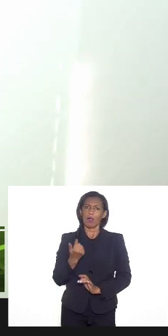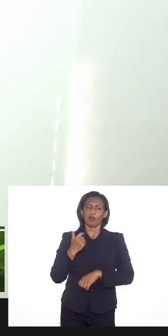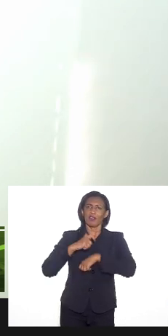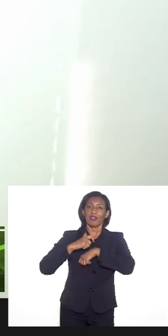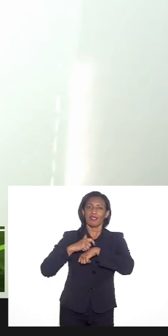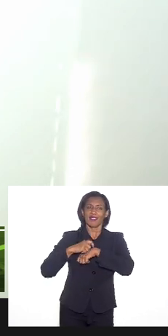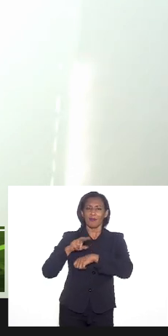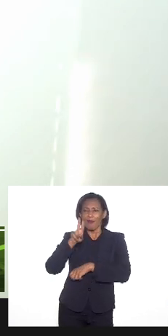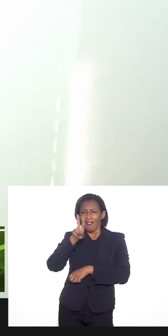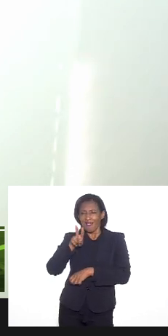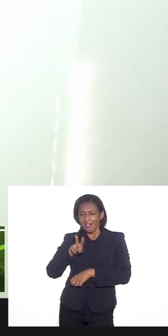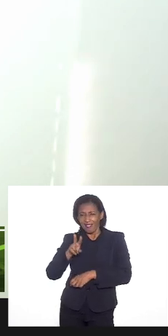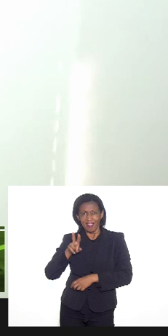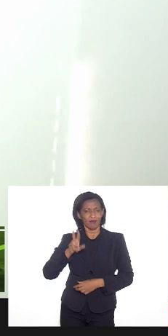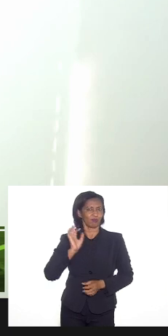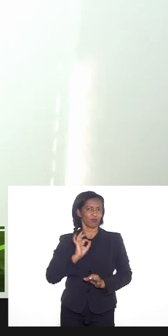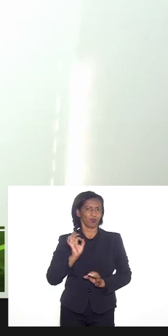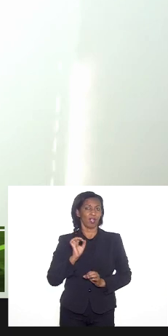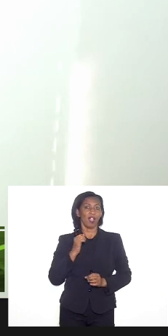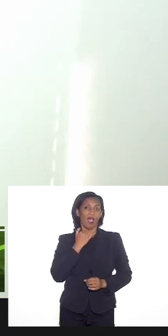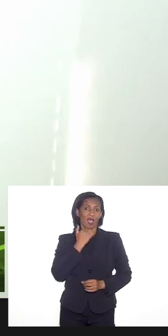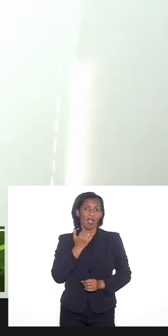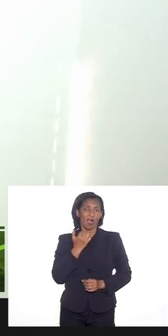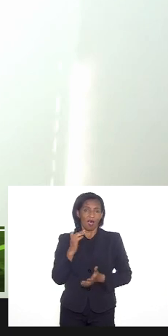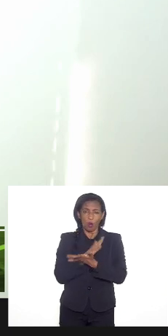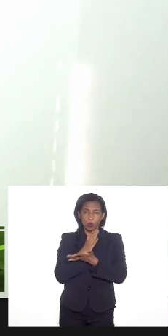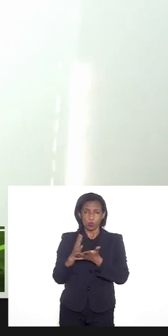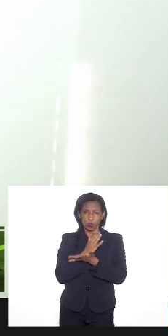dar tempo ler todos mas algumas questões